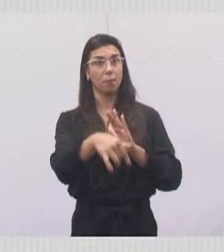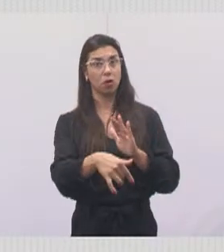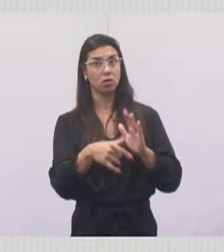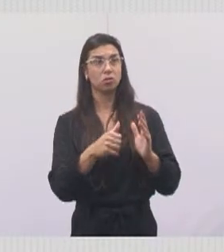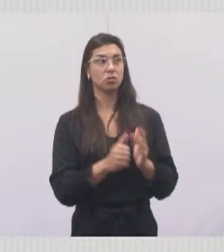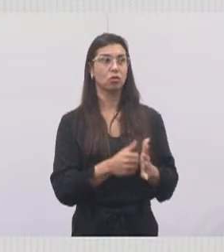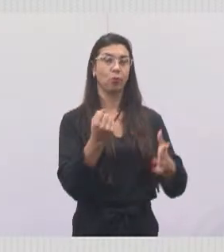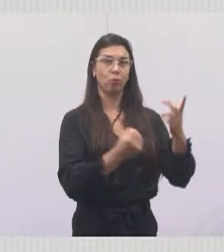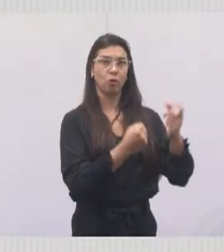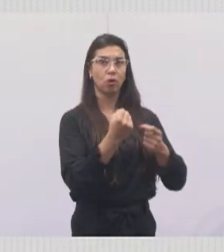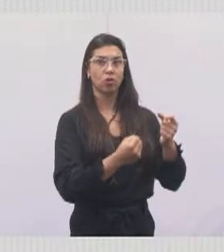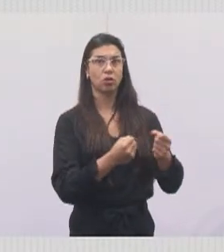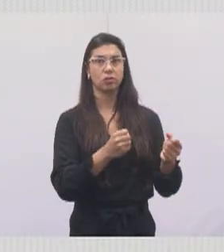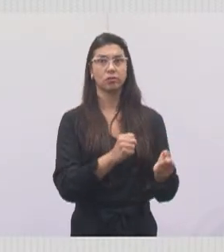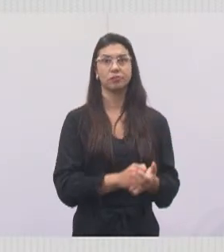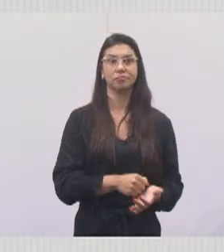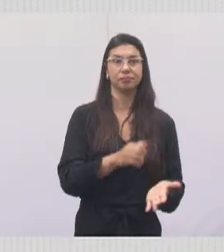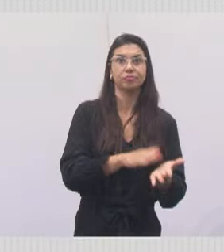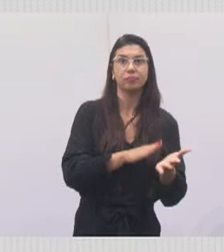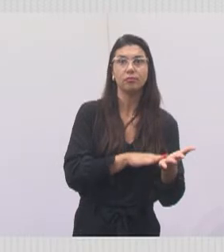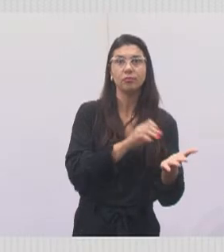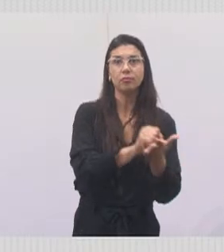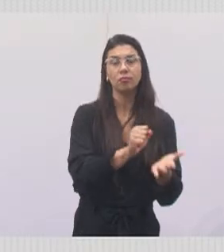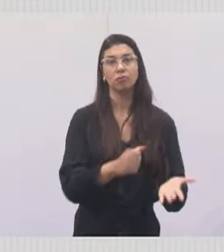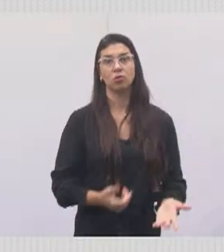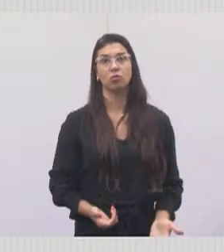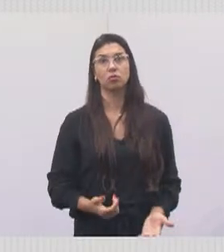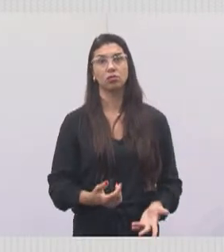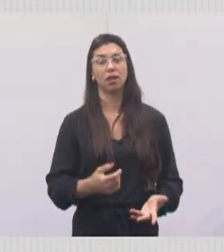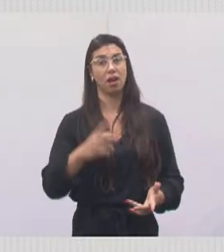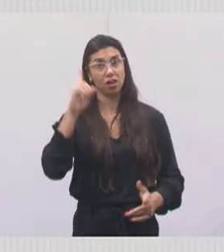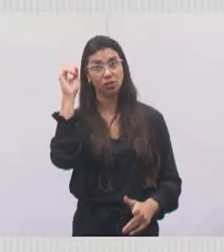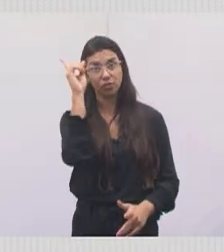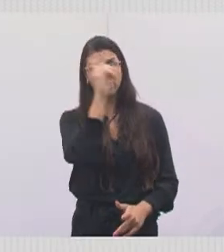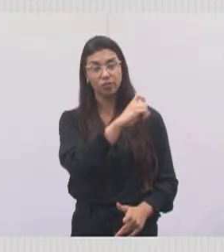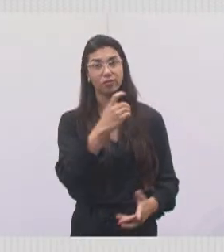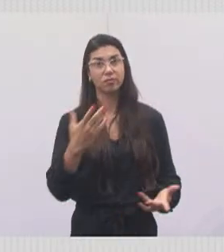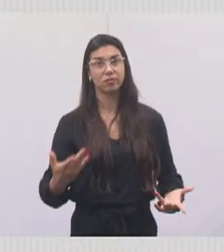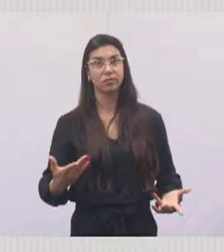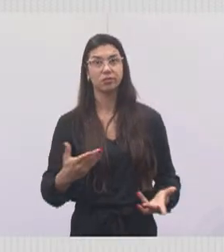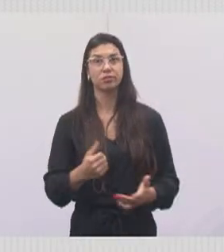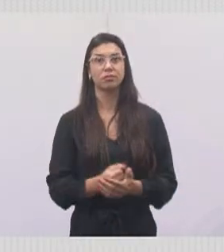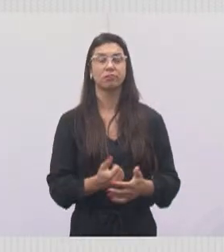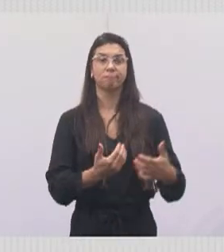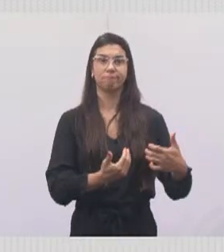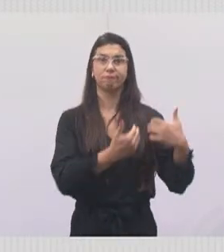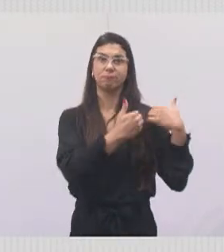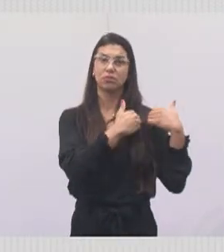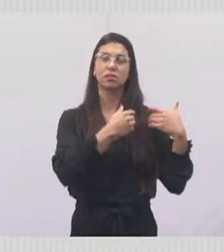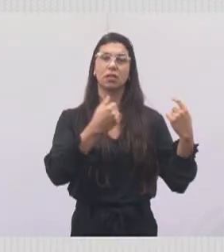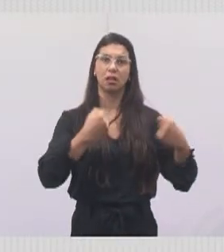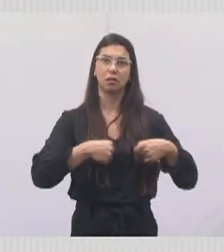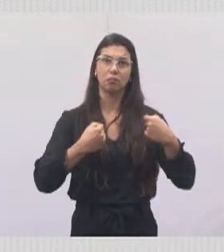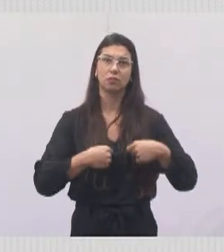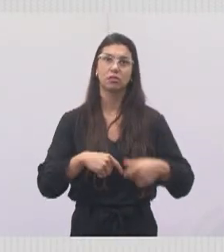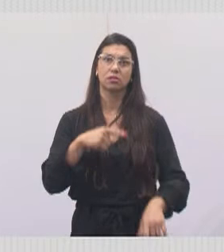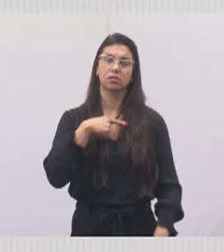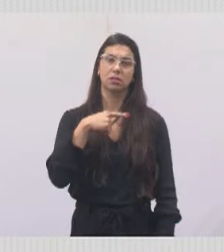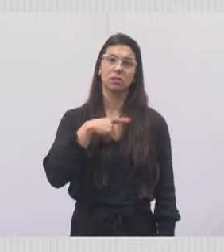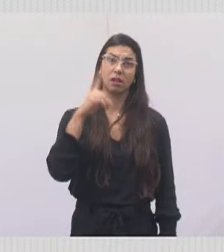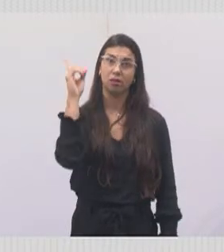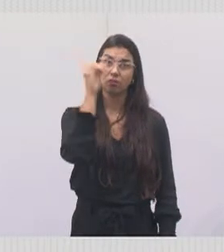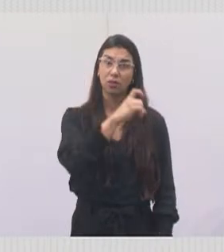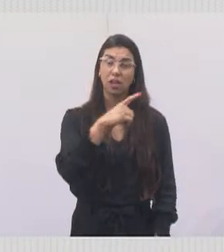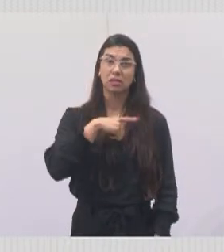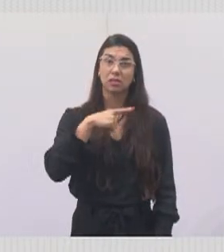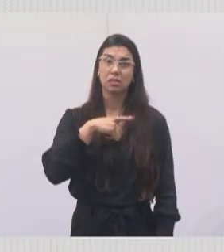multa, infelizmente pode recorrer, que infelizmente quase que impossível ganhar. A gente sabe que é dificultoso e muitos têm